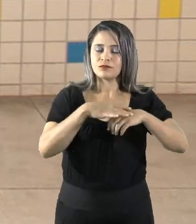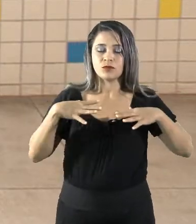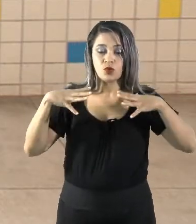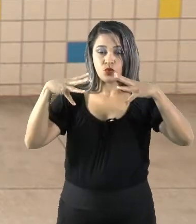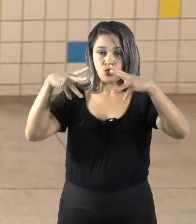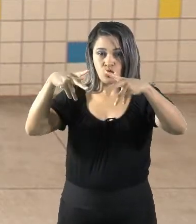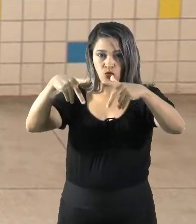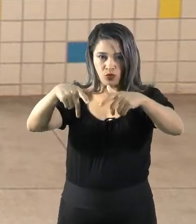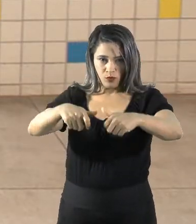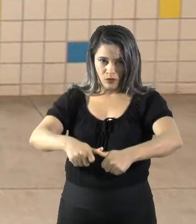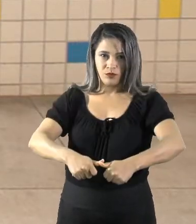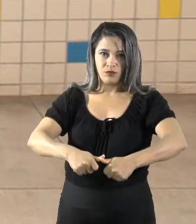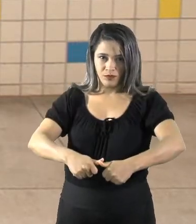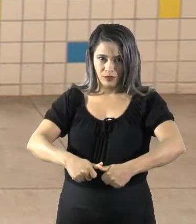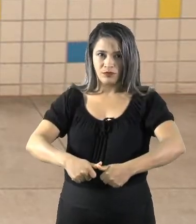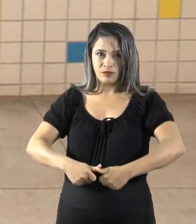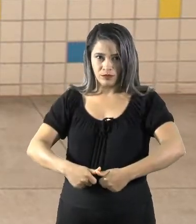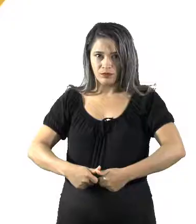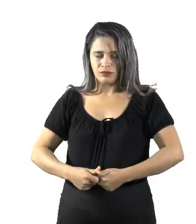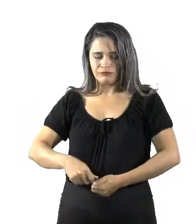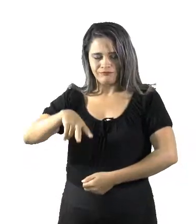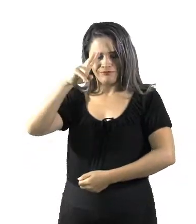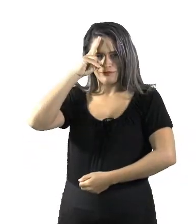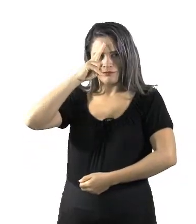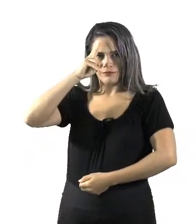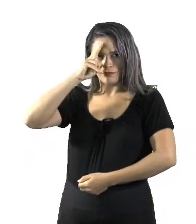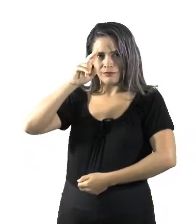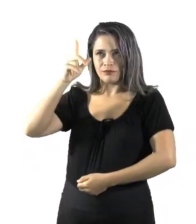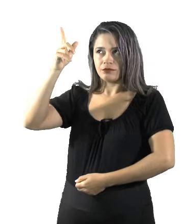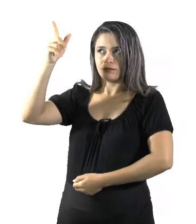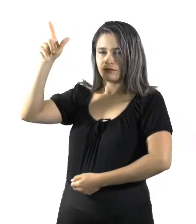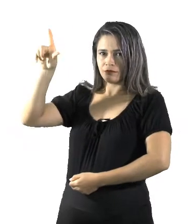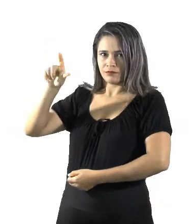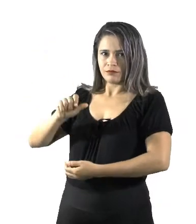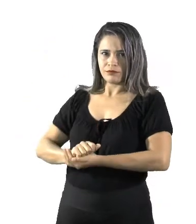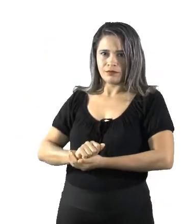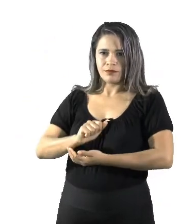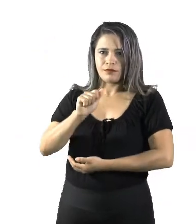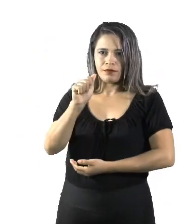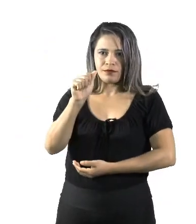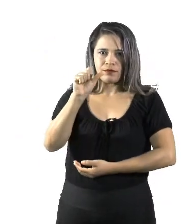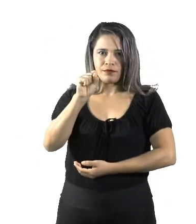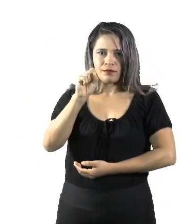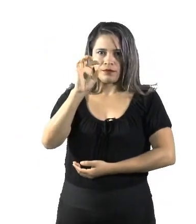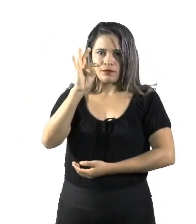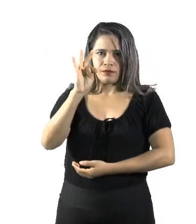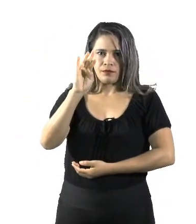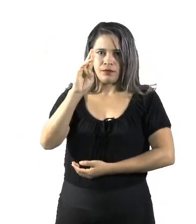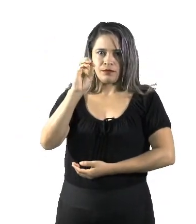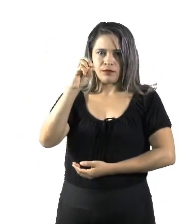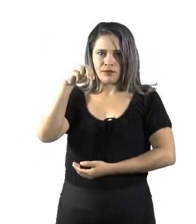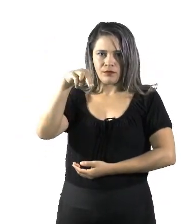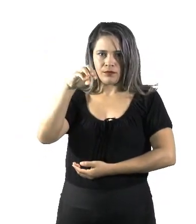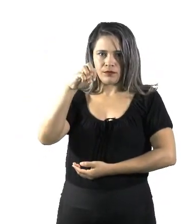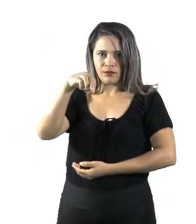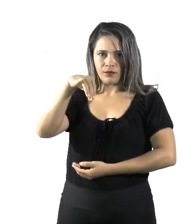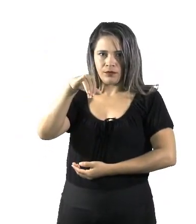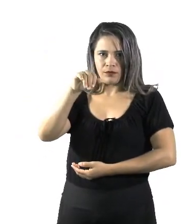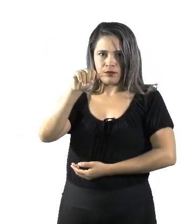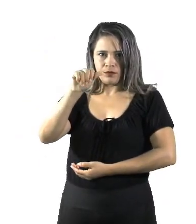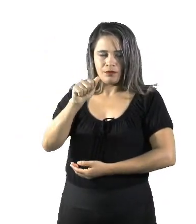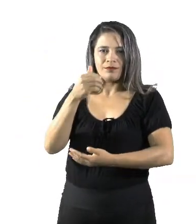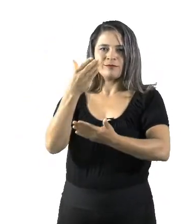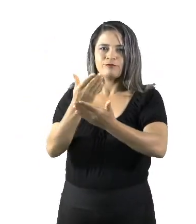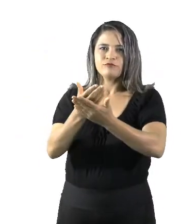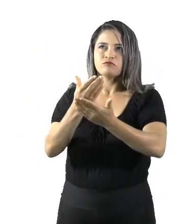aspecto, nós temos que lembrar de uma outra coisa chamada astronomia, que é uma ciência que estuda os corpos celestes